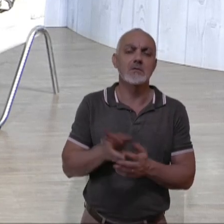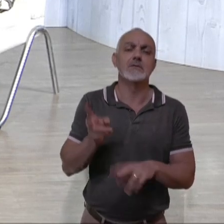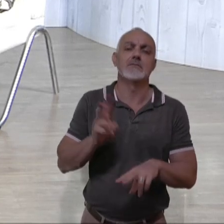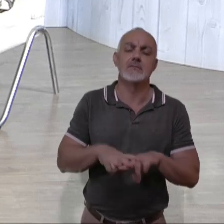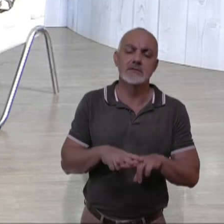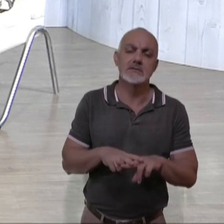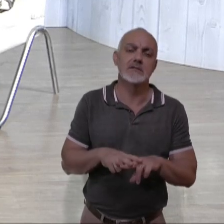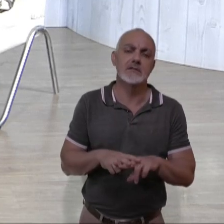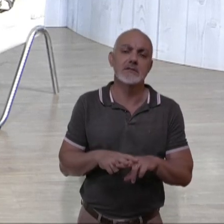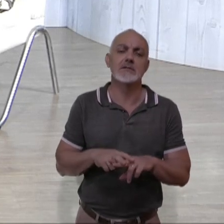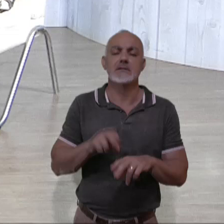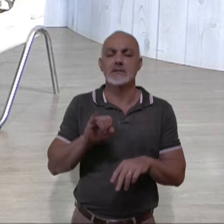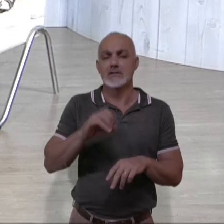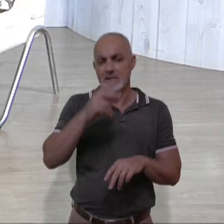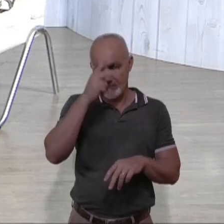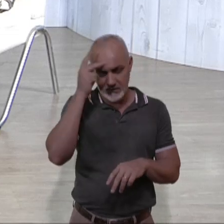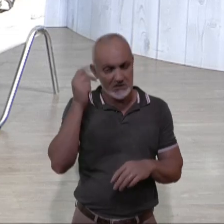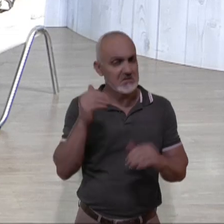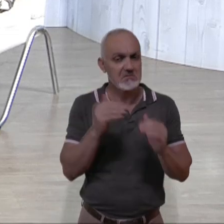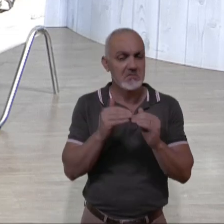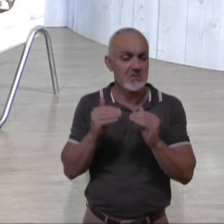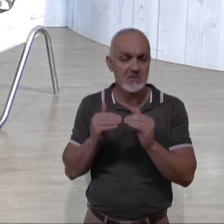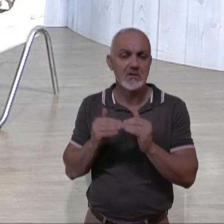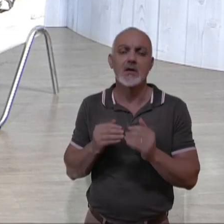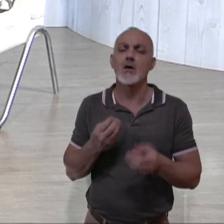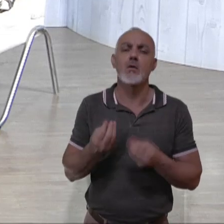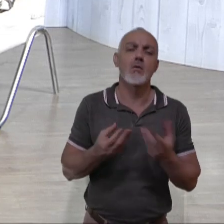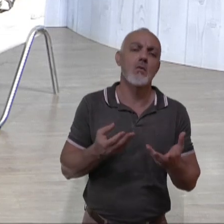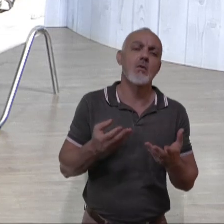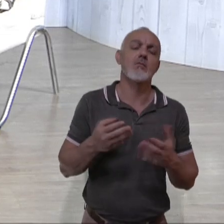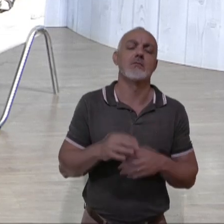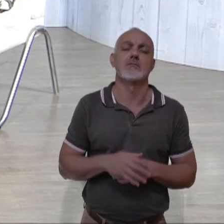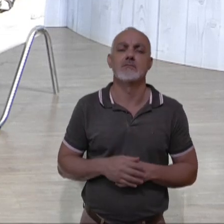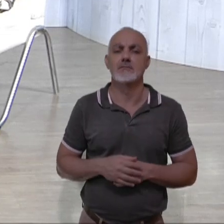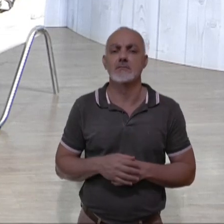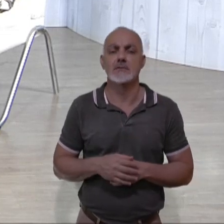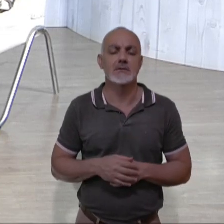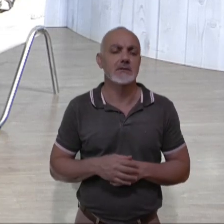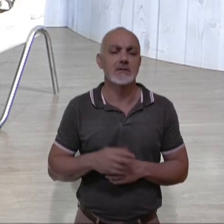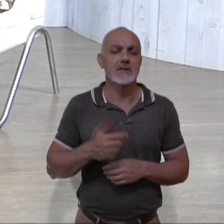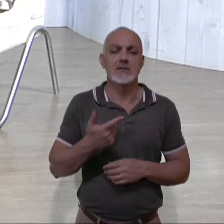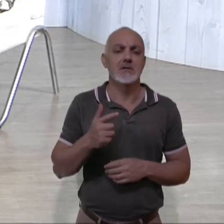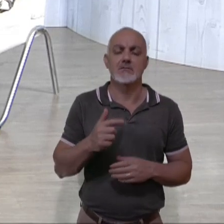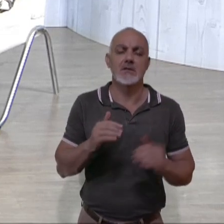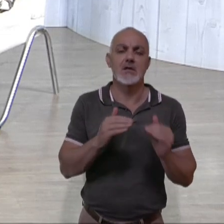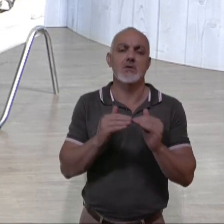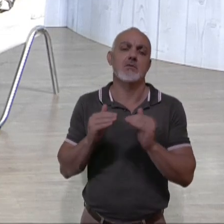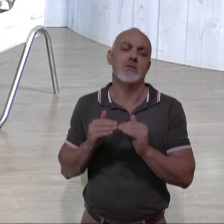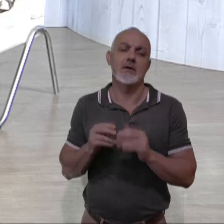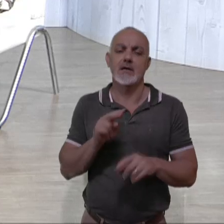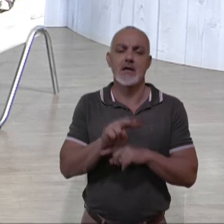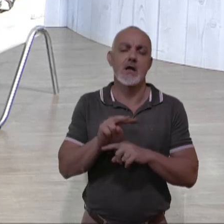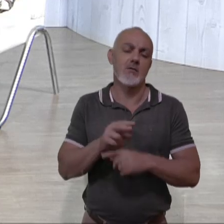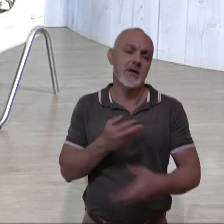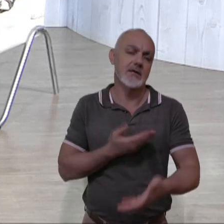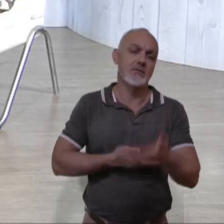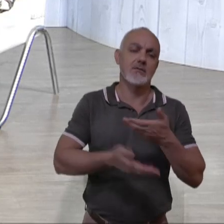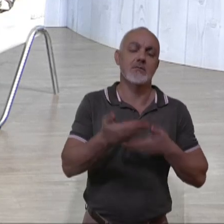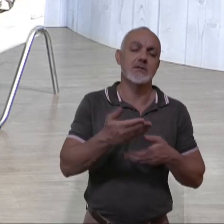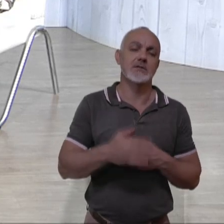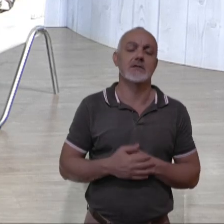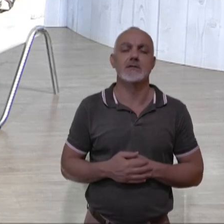Prisão? Se alguém não entrar no acordo, como que fica essa situação? Quando não há um acordo nessa guarda compartilhada?